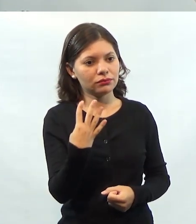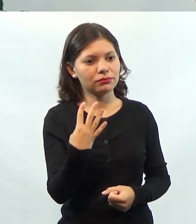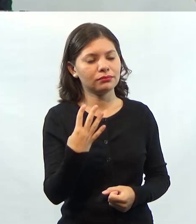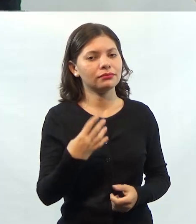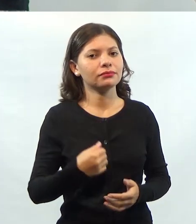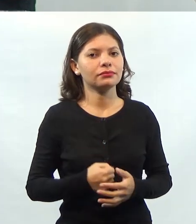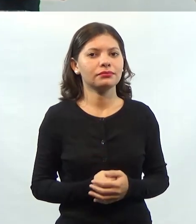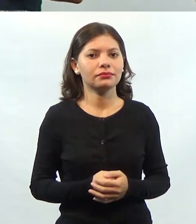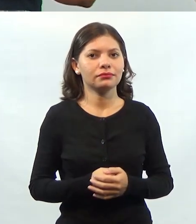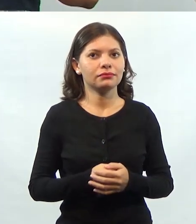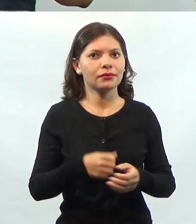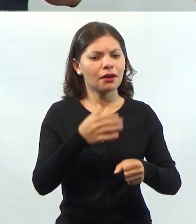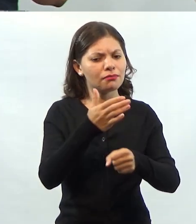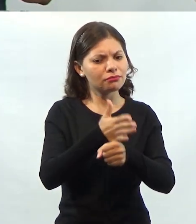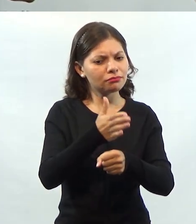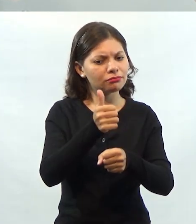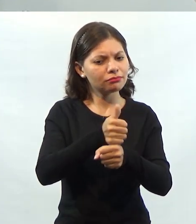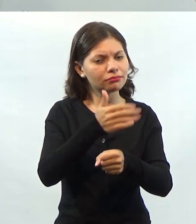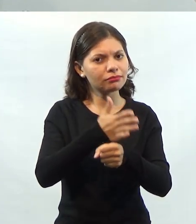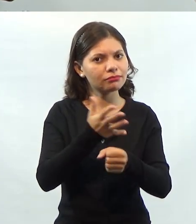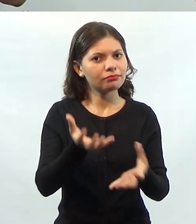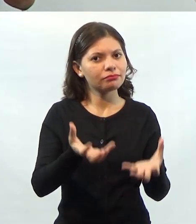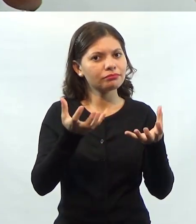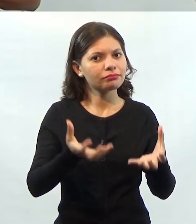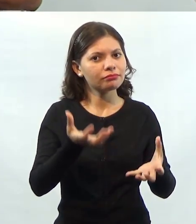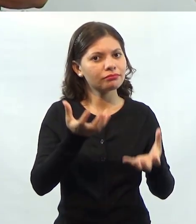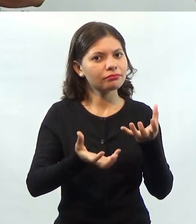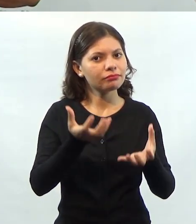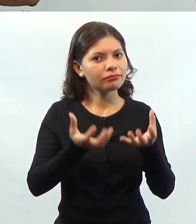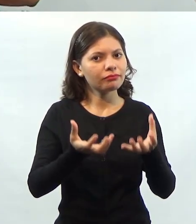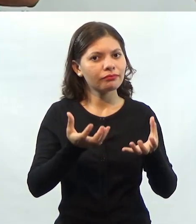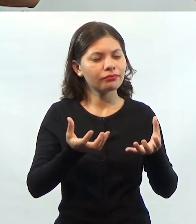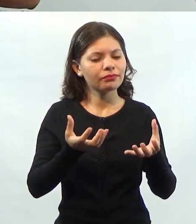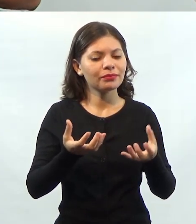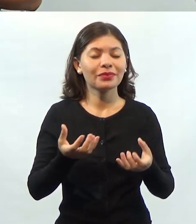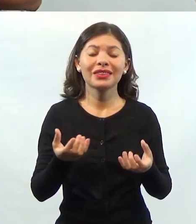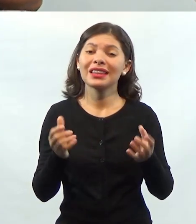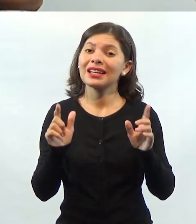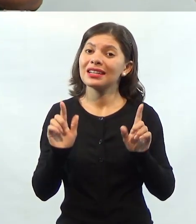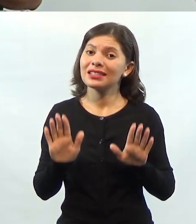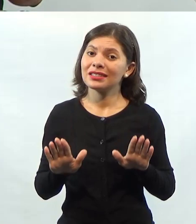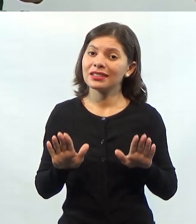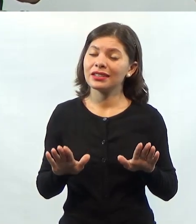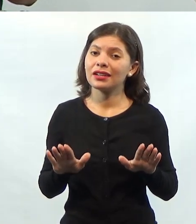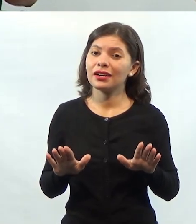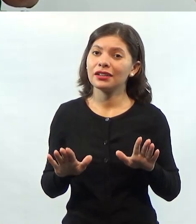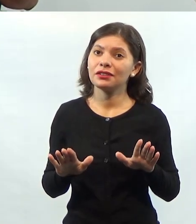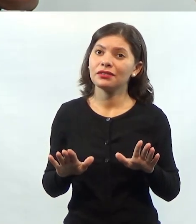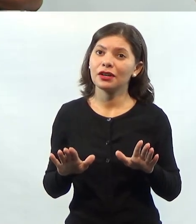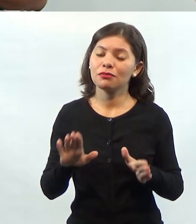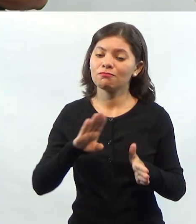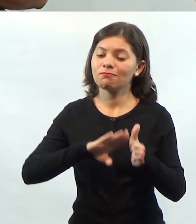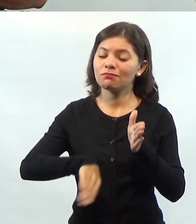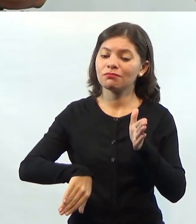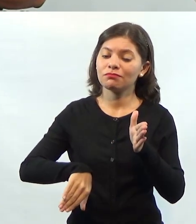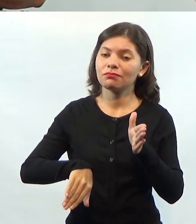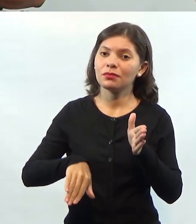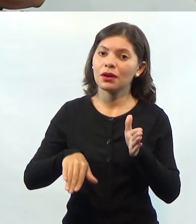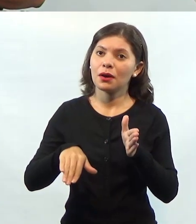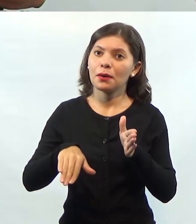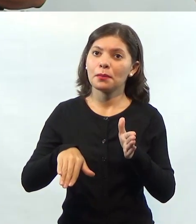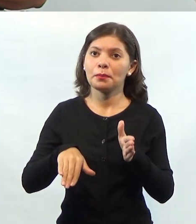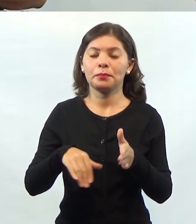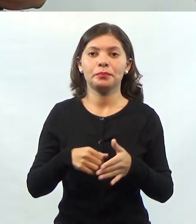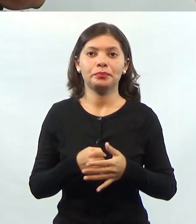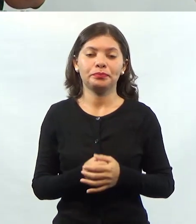batata frita. Será que para produzir essas quatro porções, vai gastar mais batata do que para produzir uma porção?